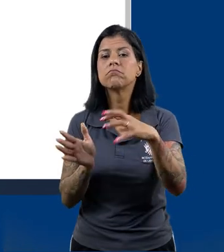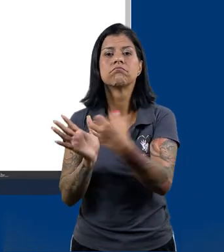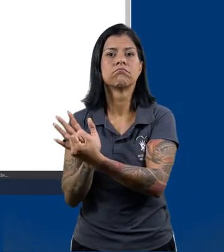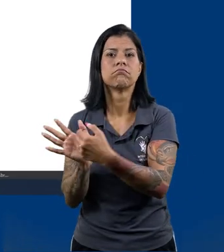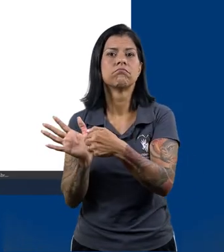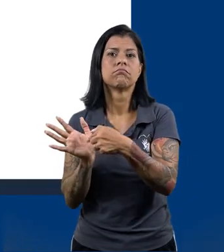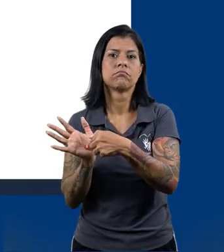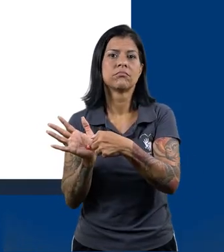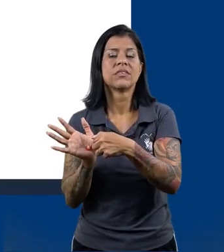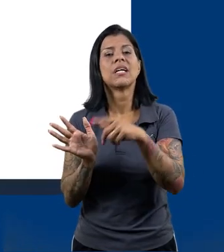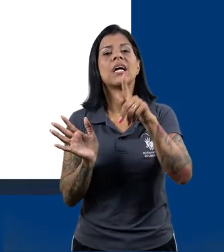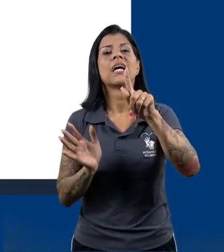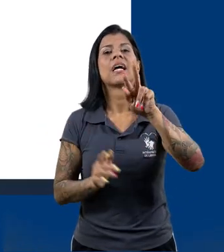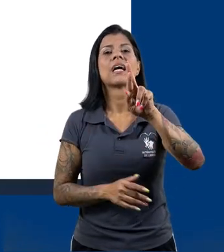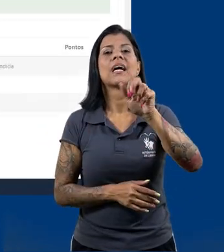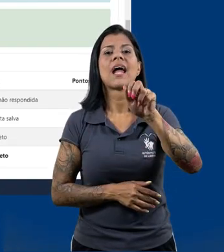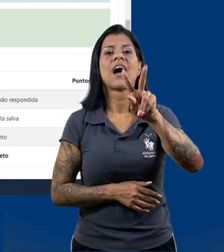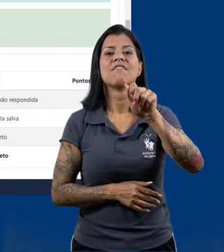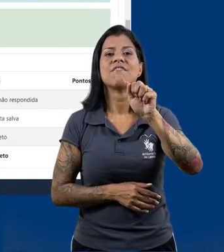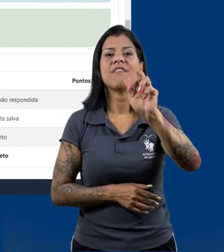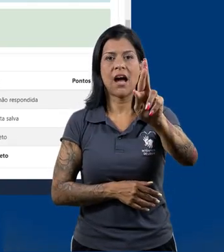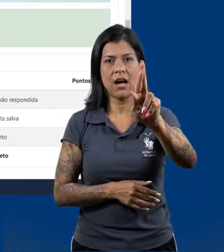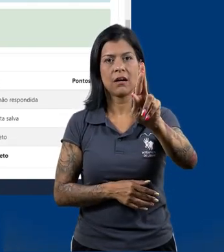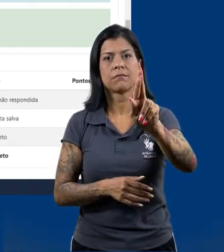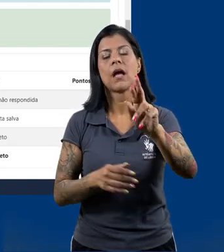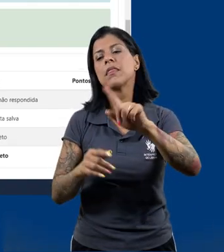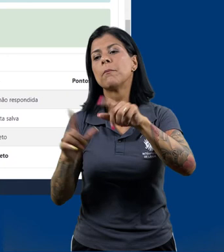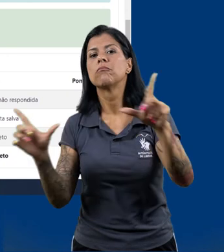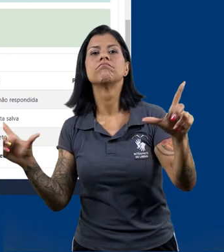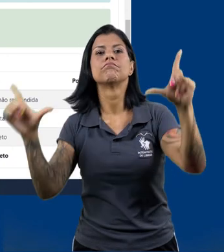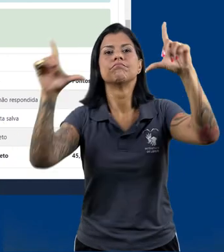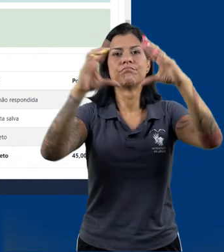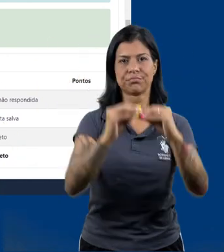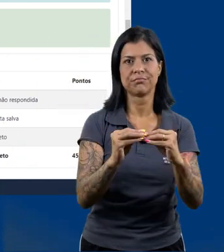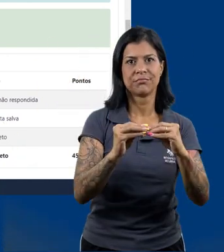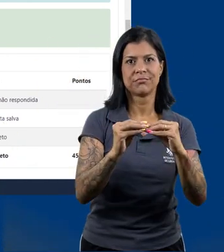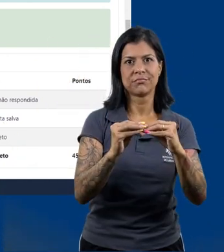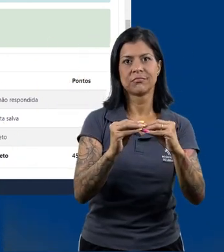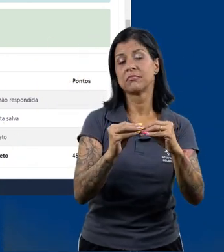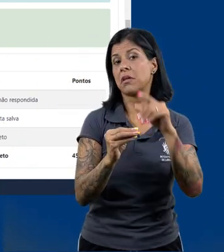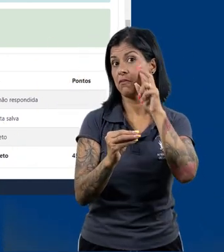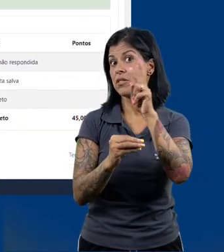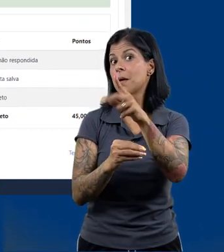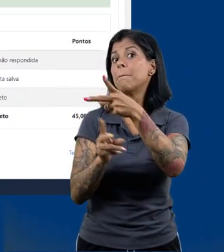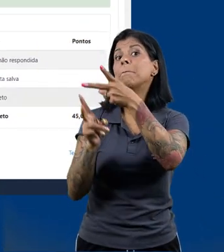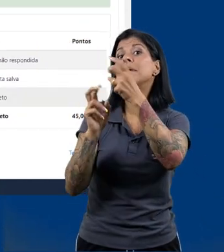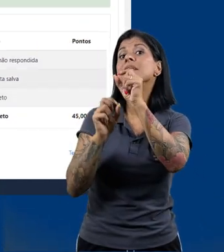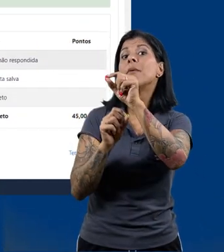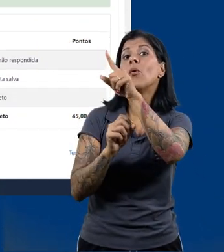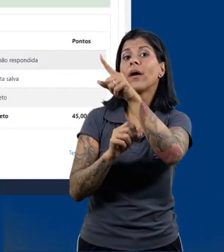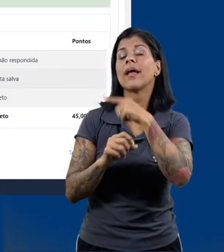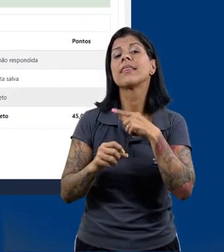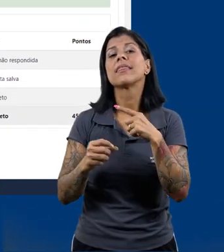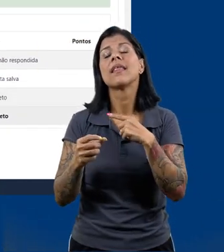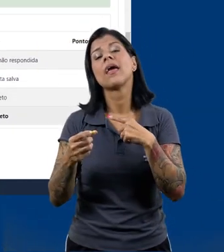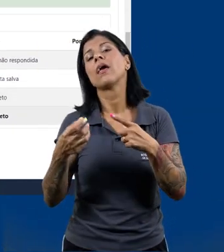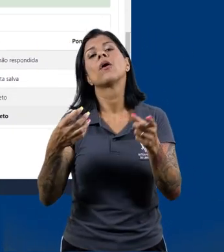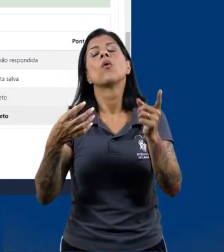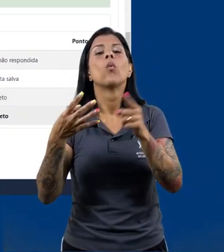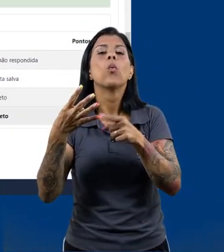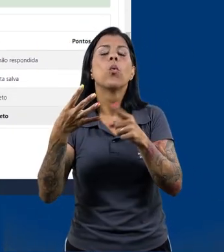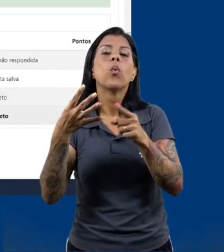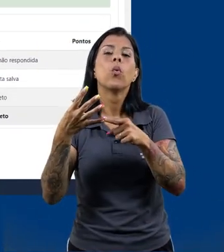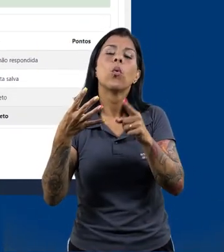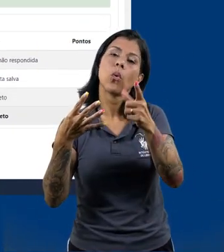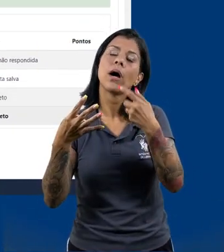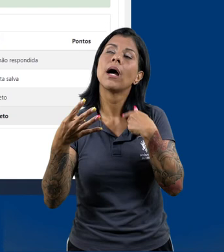em gravar. Essas foram gravadas. A janela é fechada. E repare que agora eu tenho um quarto